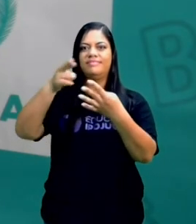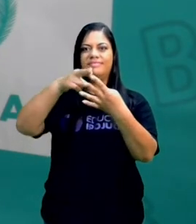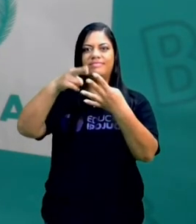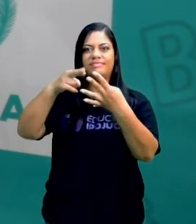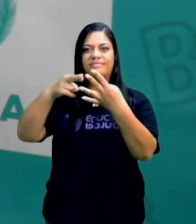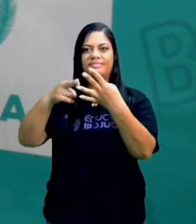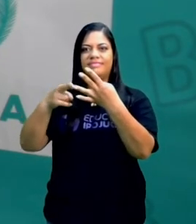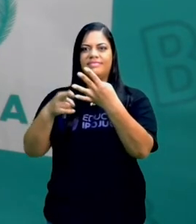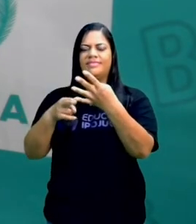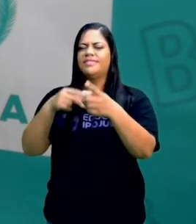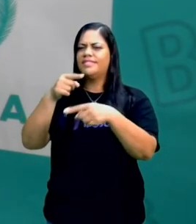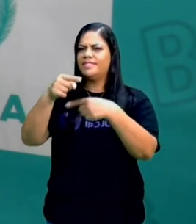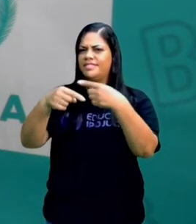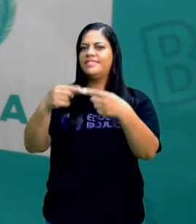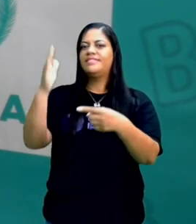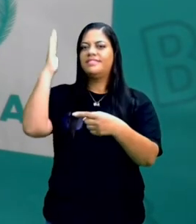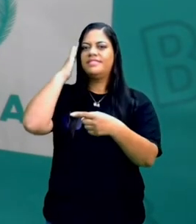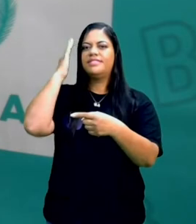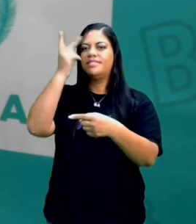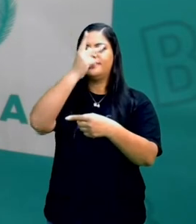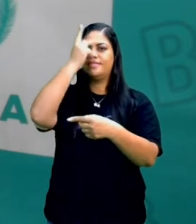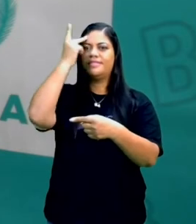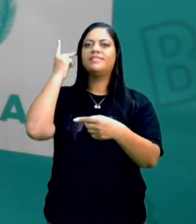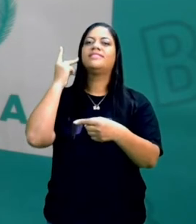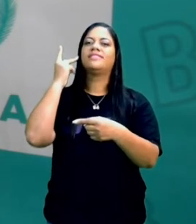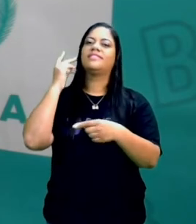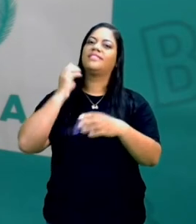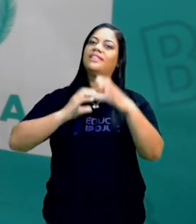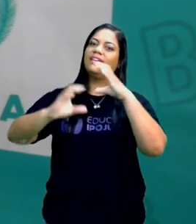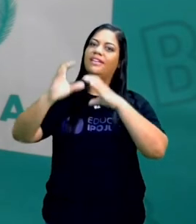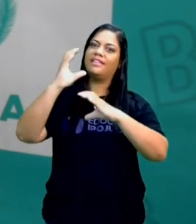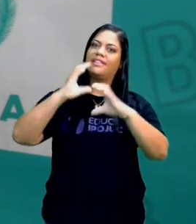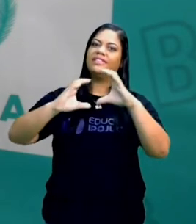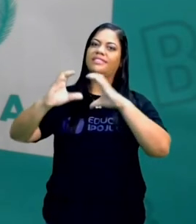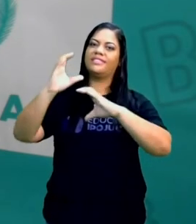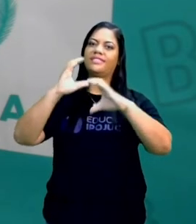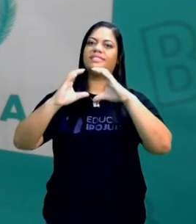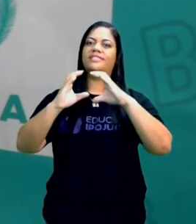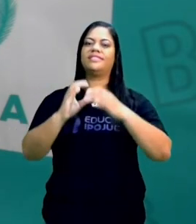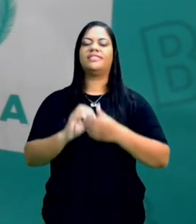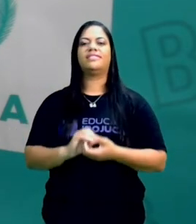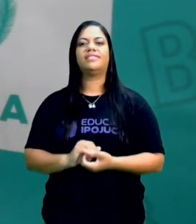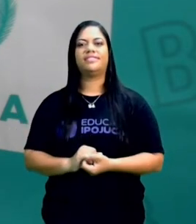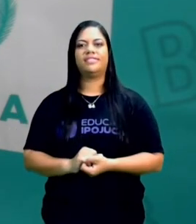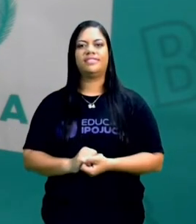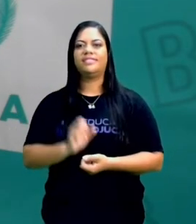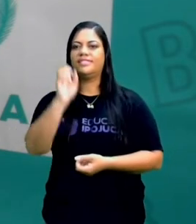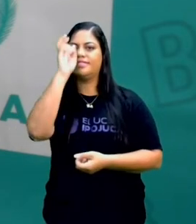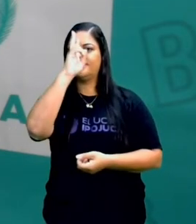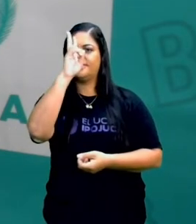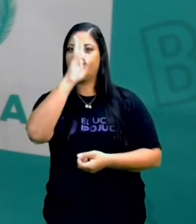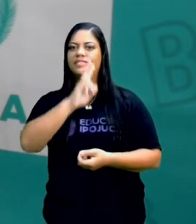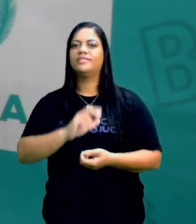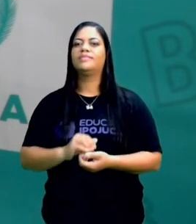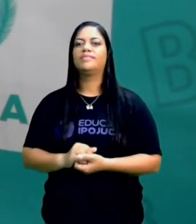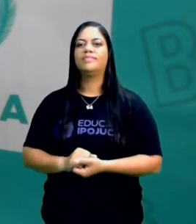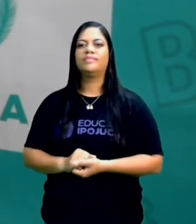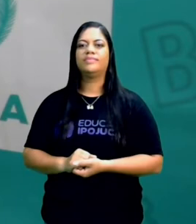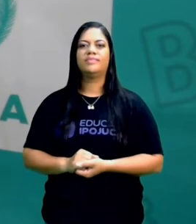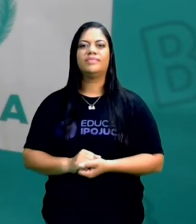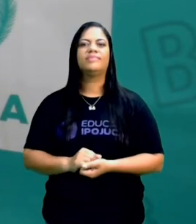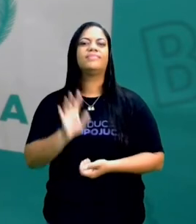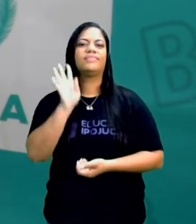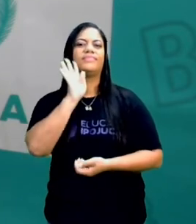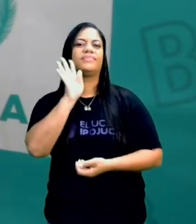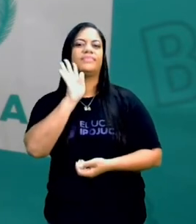Depois vocês vão entender que tem pessoas que até cantam, não é? Essas historinhas de cordel. E é bem